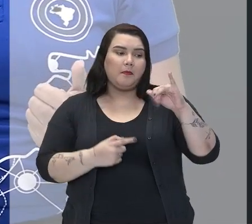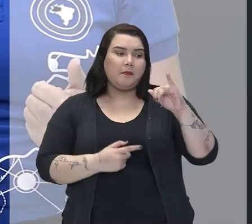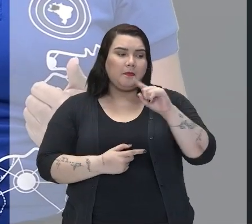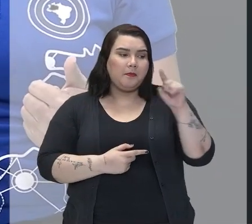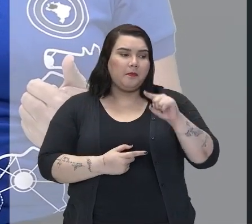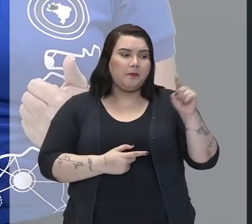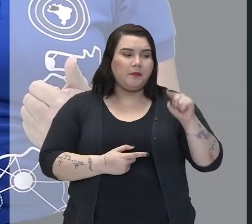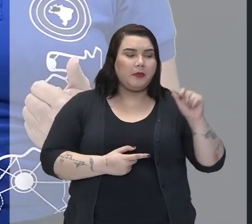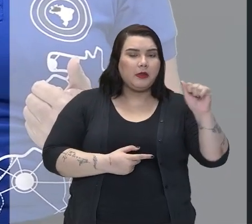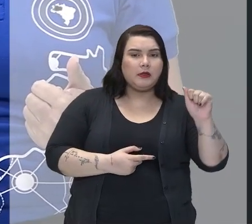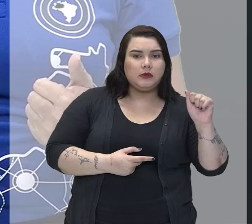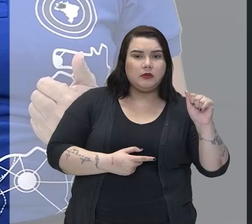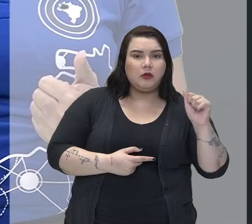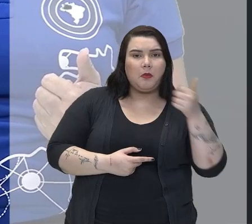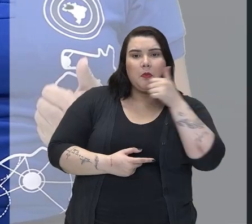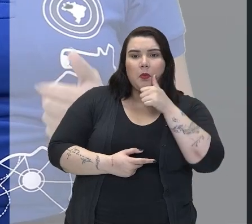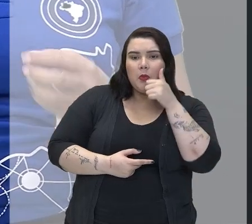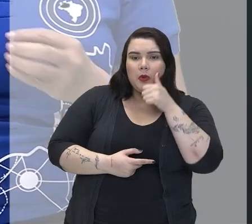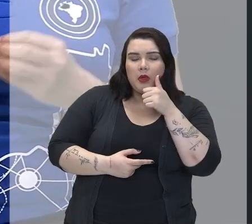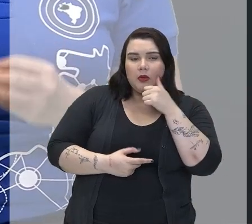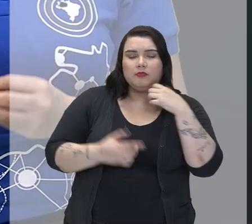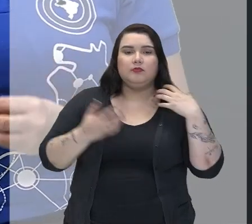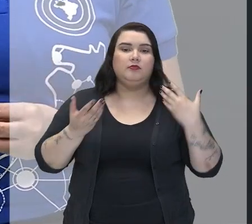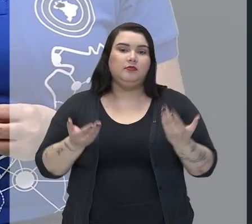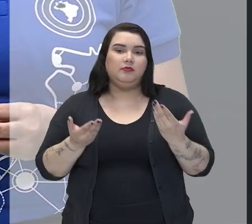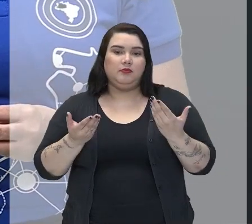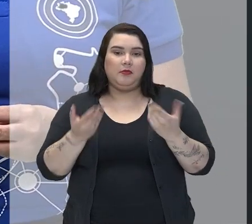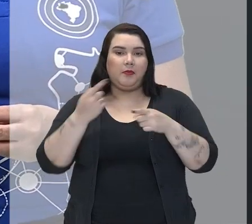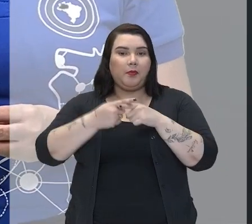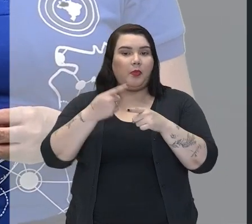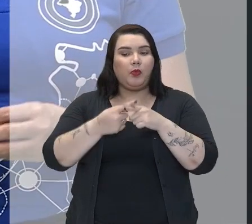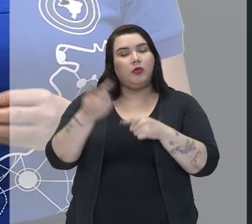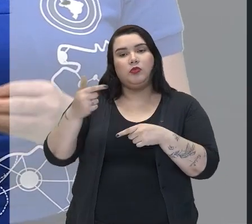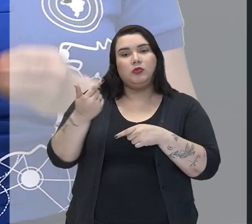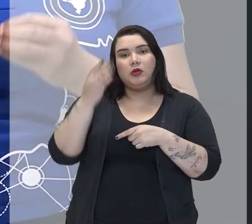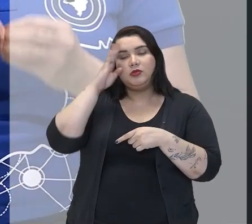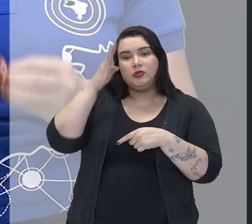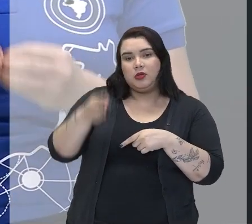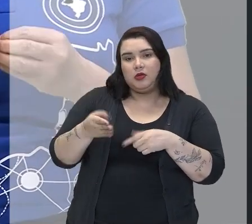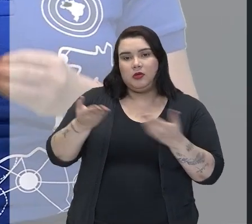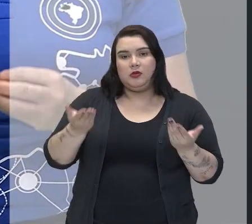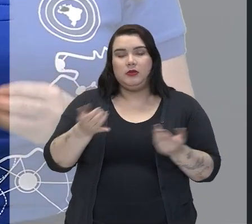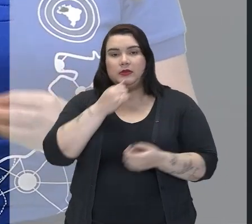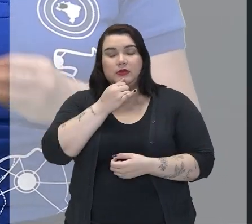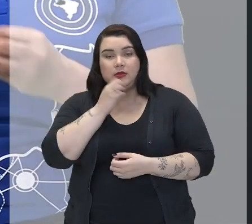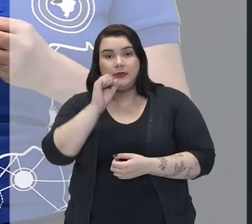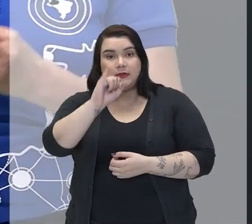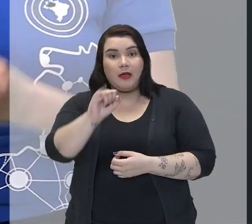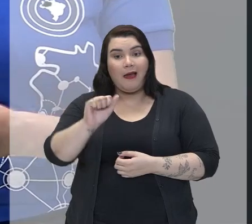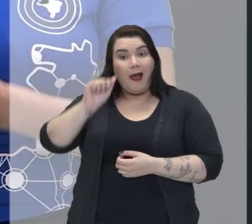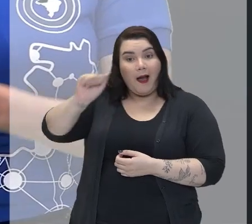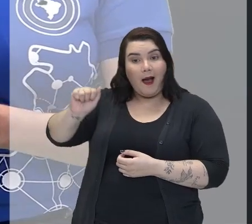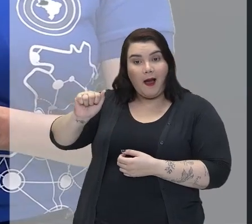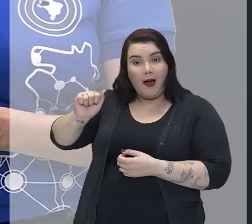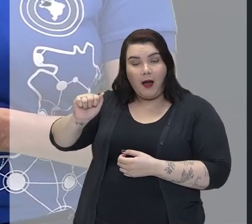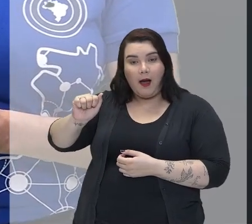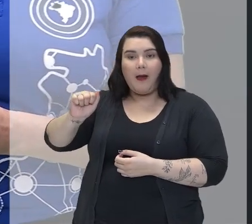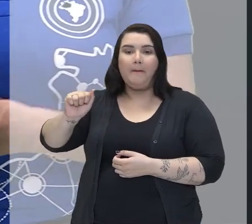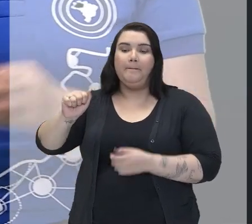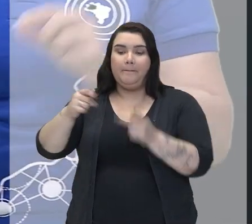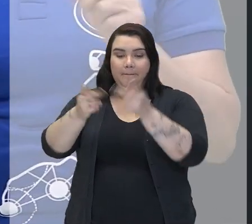não está gostosa? Porque não está determinada. Se fosse a pizza, é